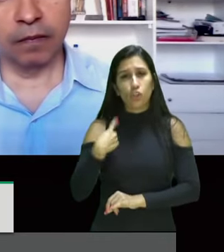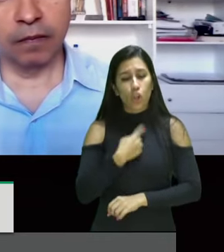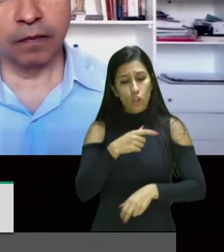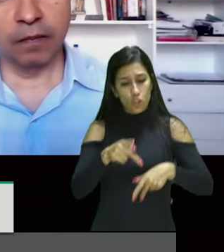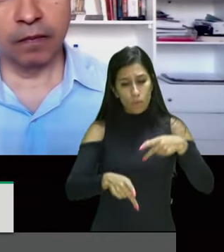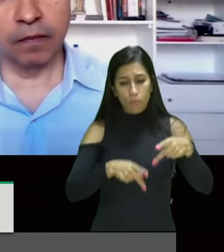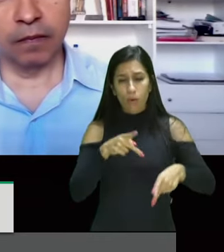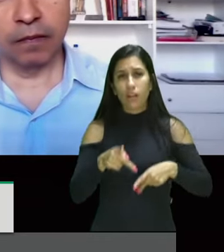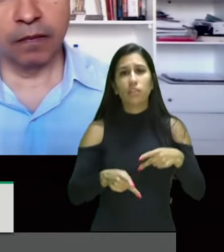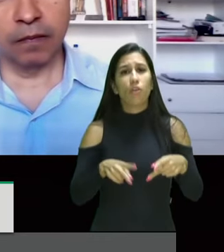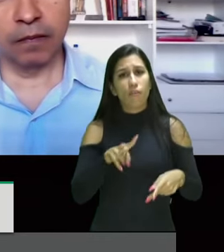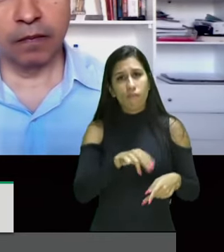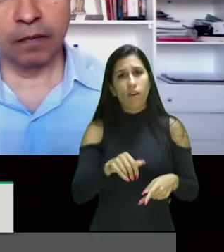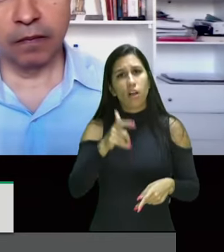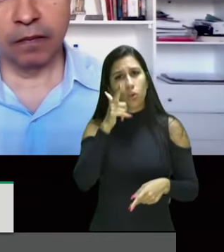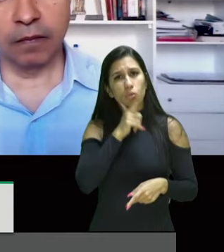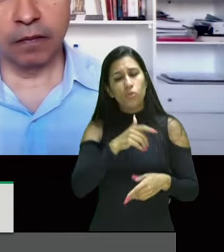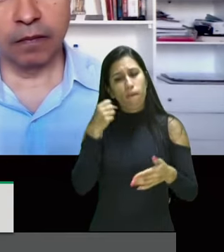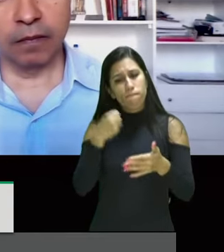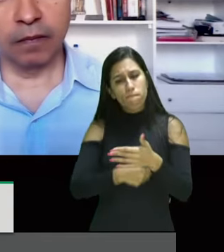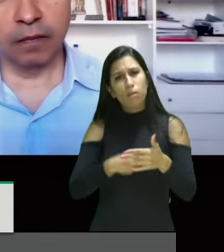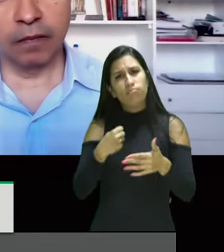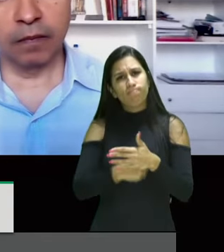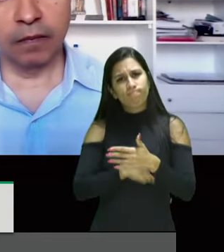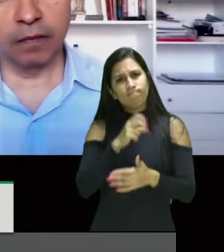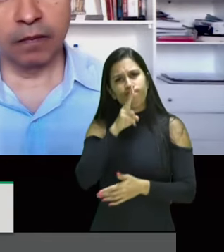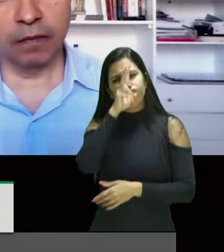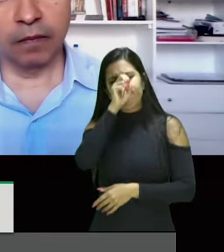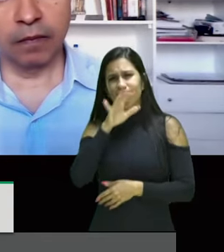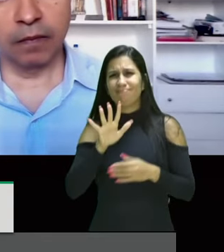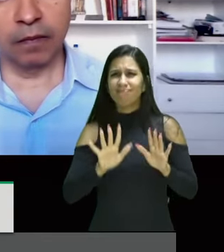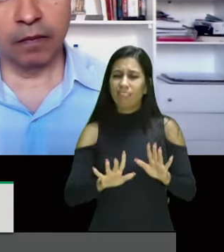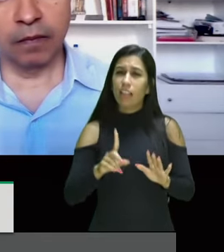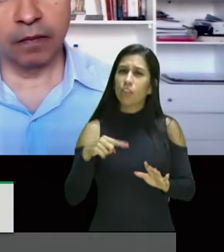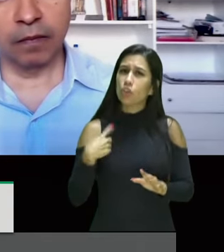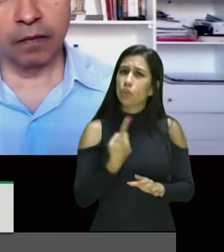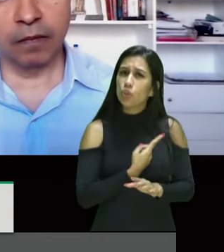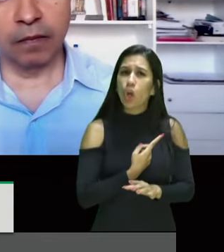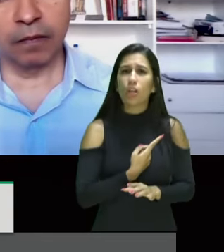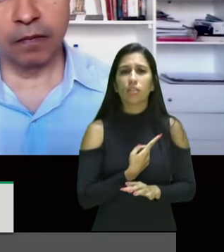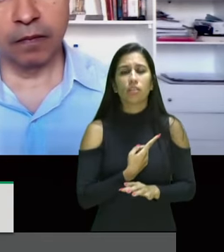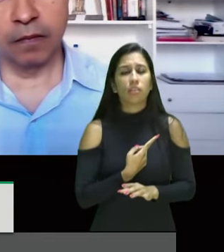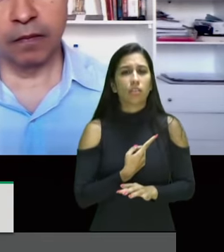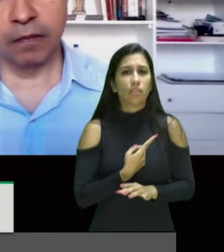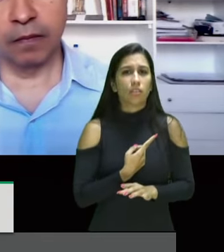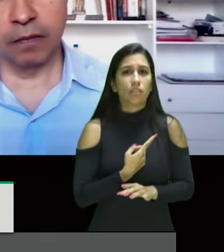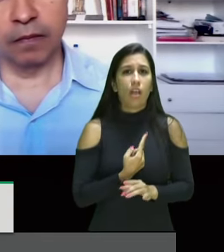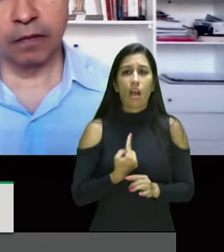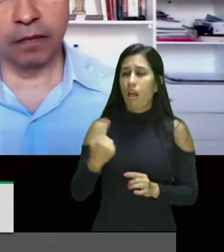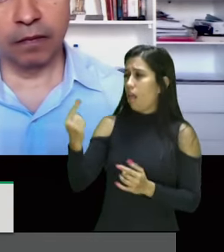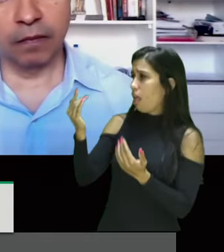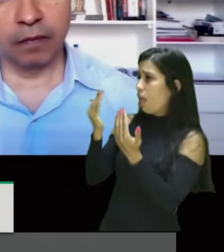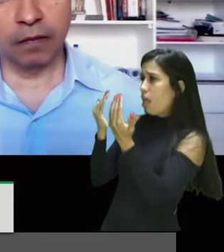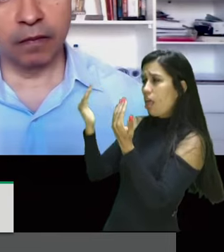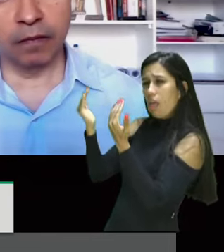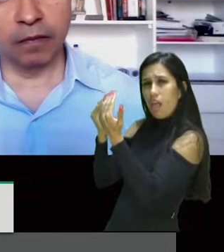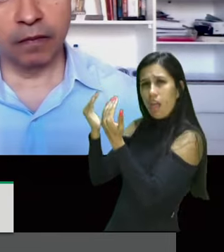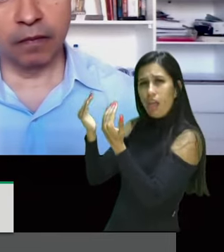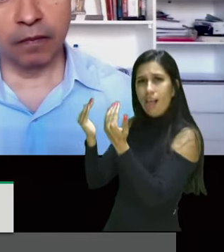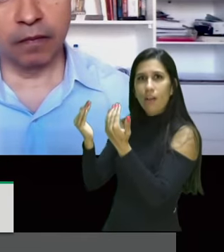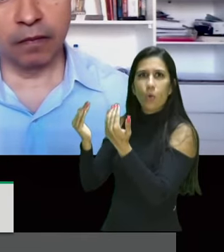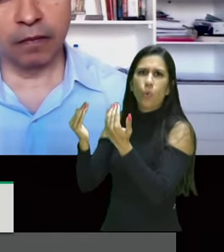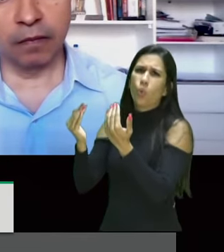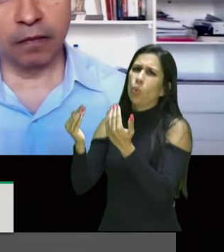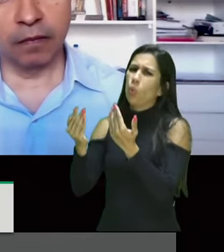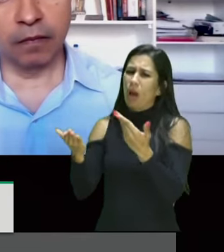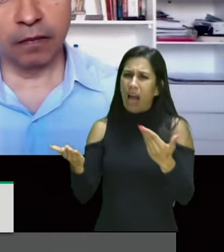tivemos uma expressão tão forte tão constante daquilo que a gente pode chamar de supremacismo branco